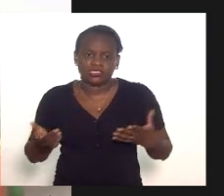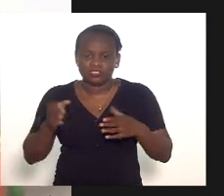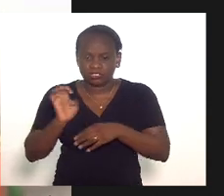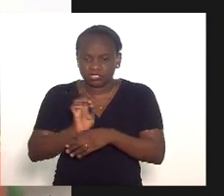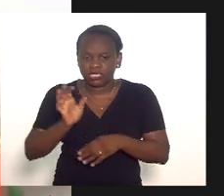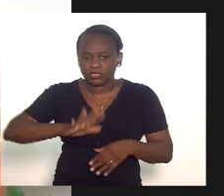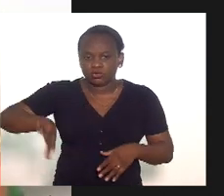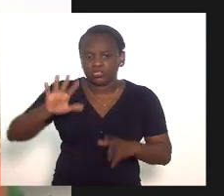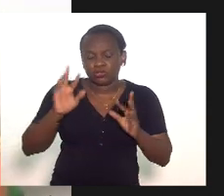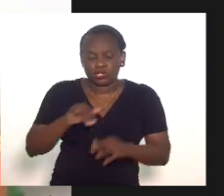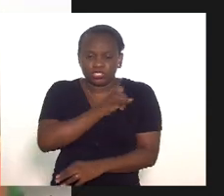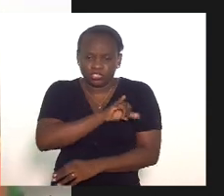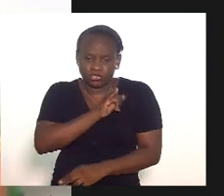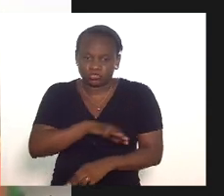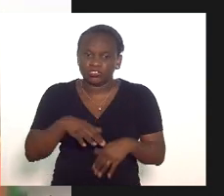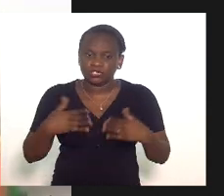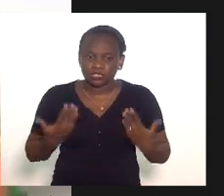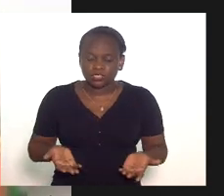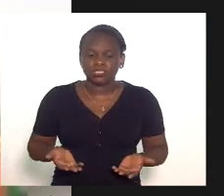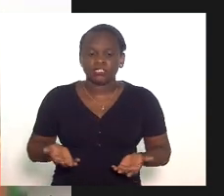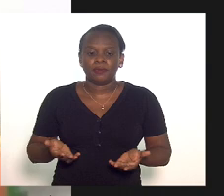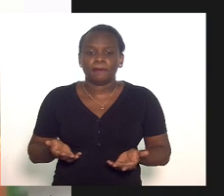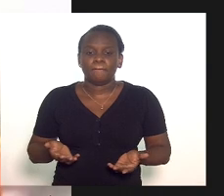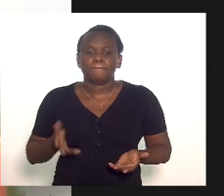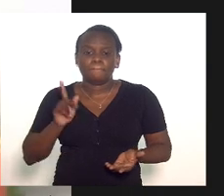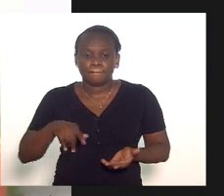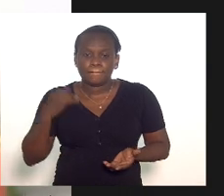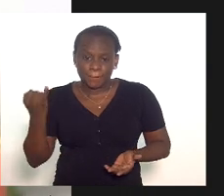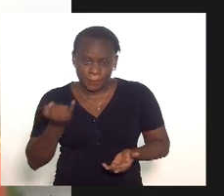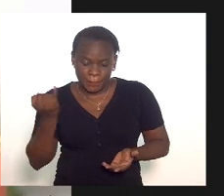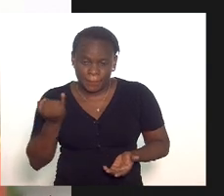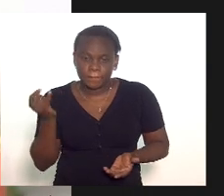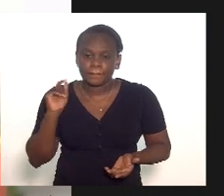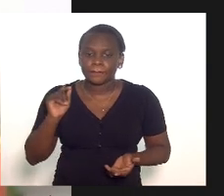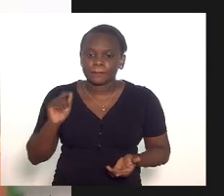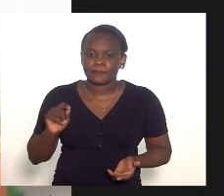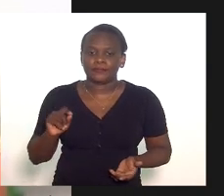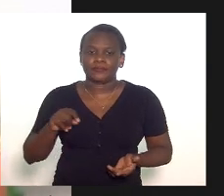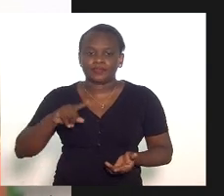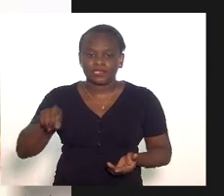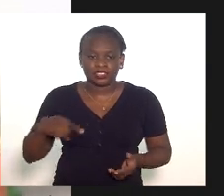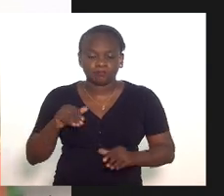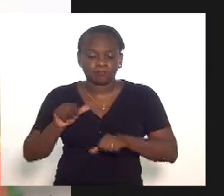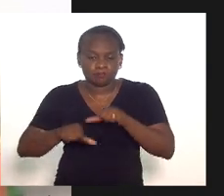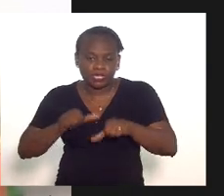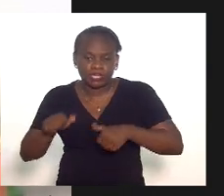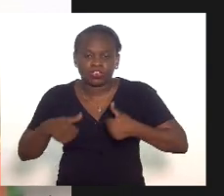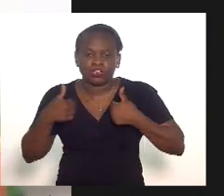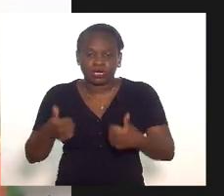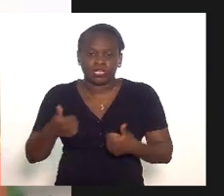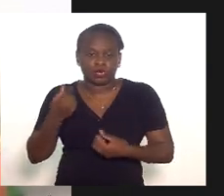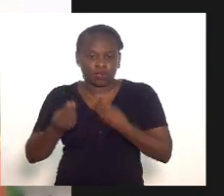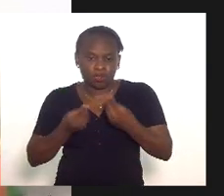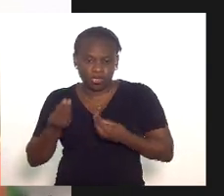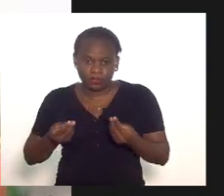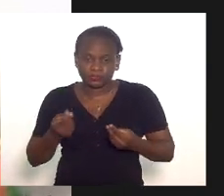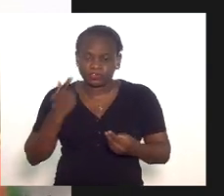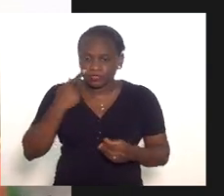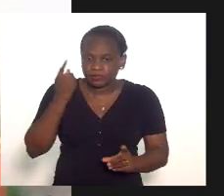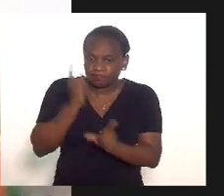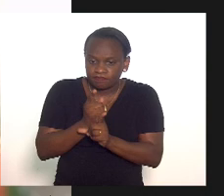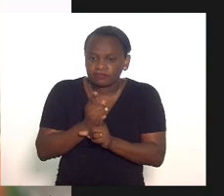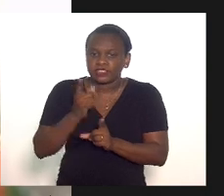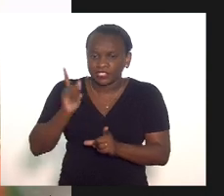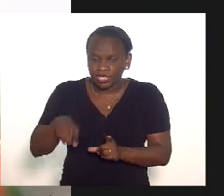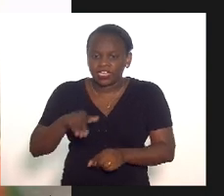estados como o Rio de Janeiro então nesse sentido é fundamental que a gente aprimore as formas não só de reconhecer